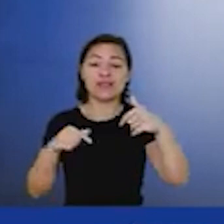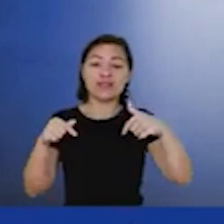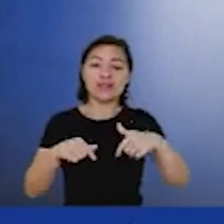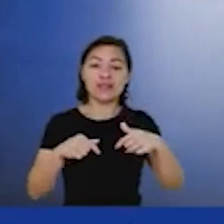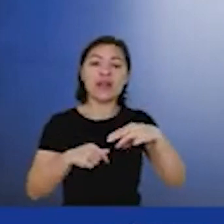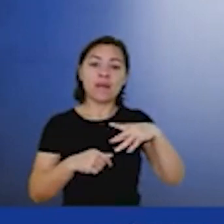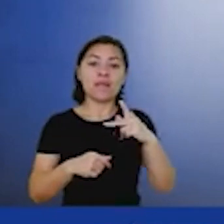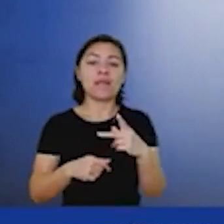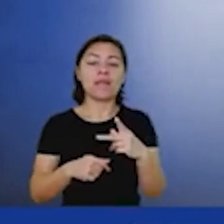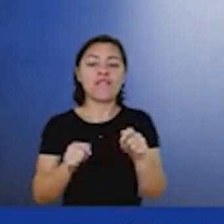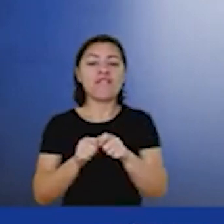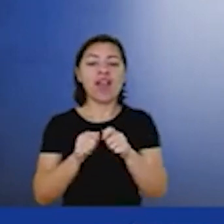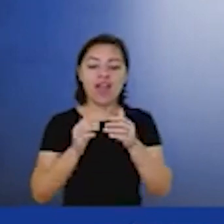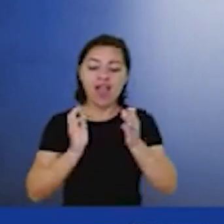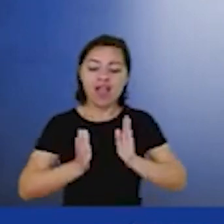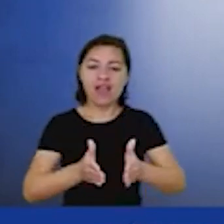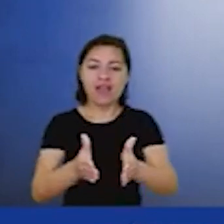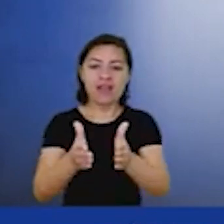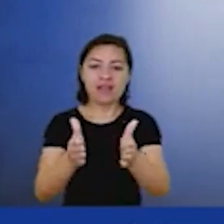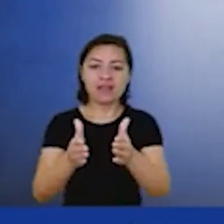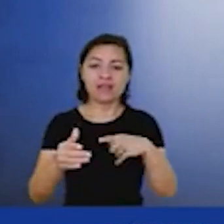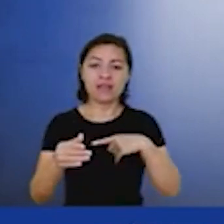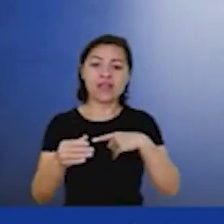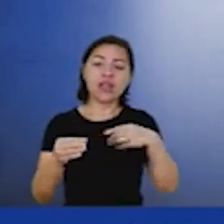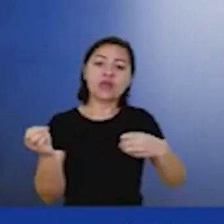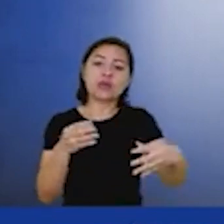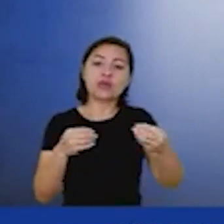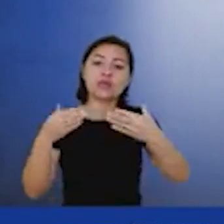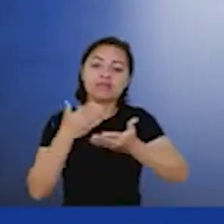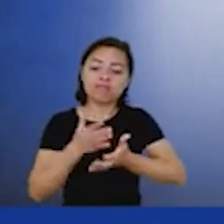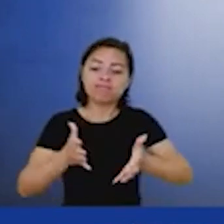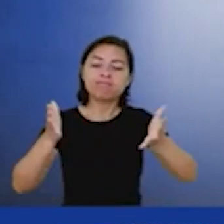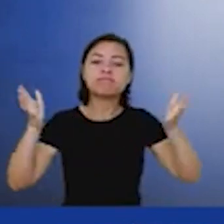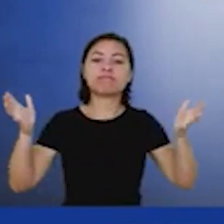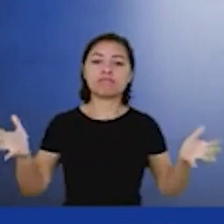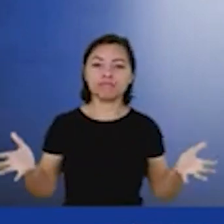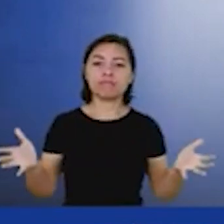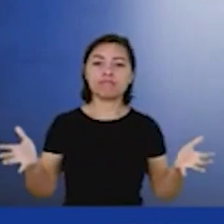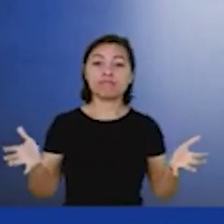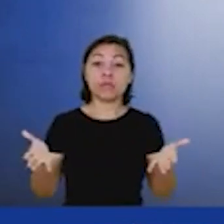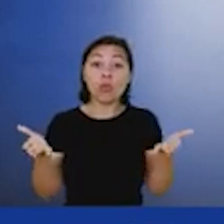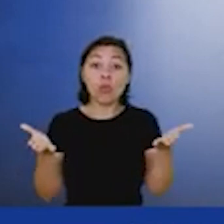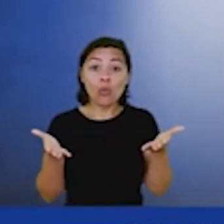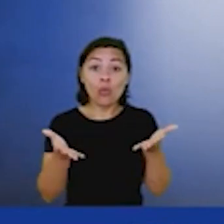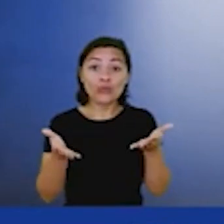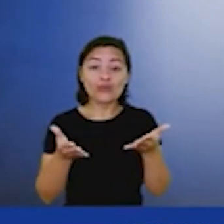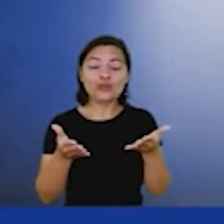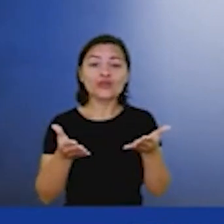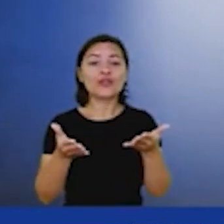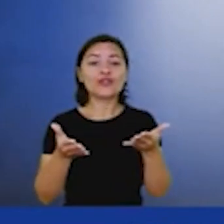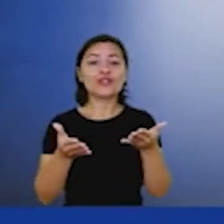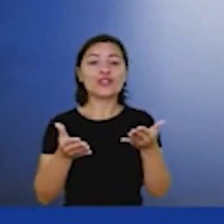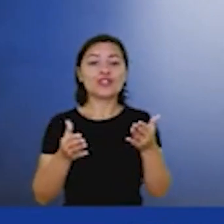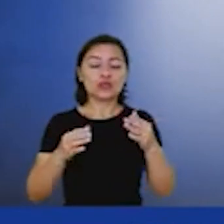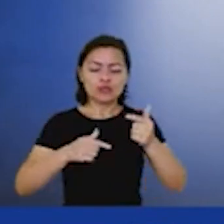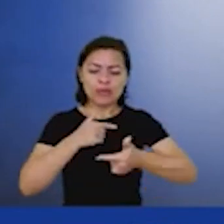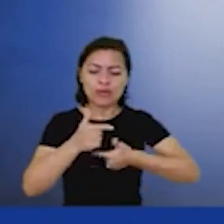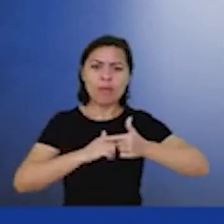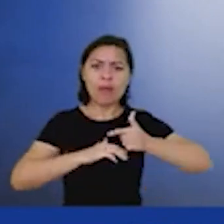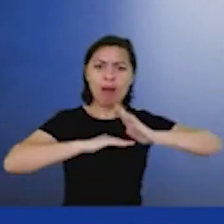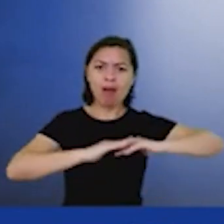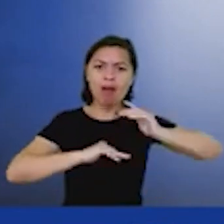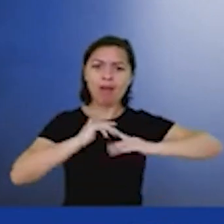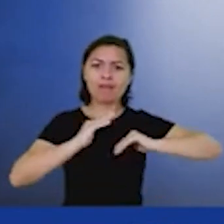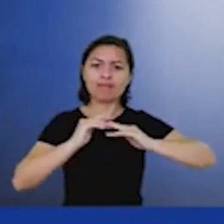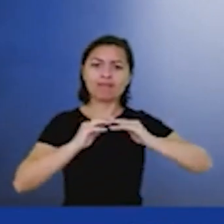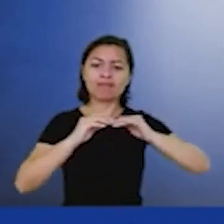Então, o conceito de inovação aberta hoje está dentro do que a ANP busca também incentivar